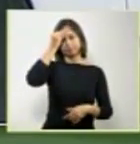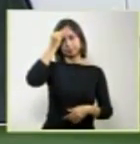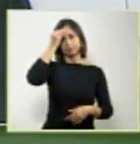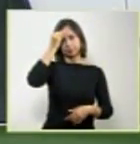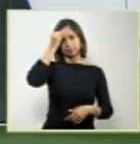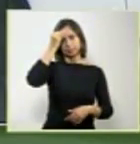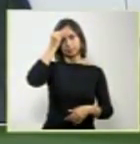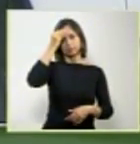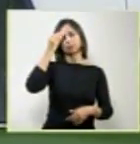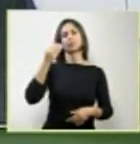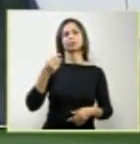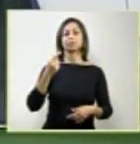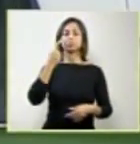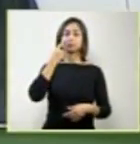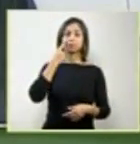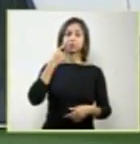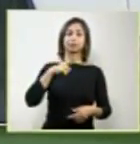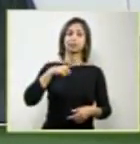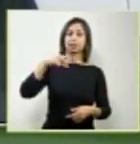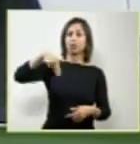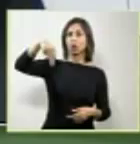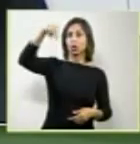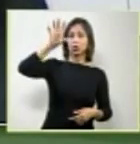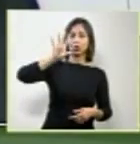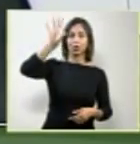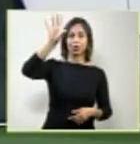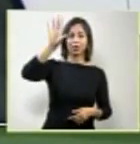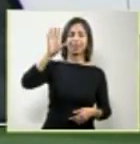Obrigado, senhora.